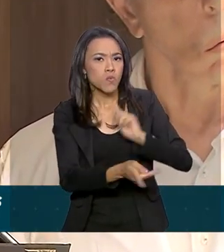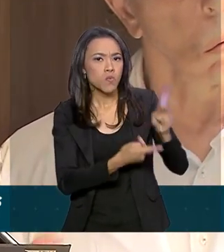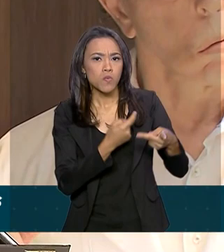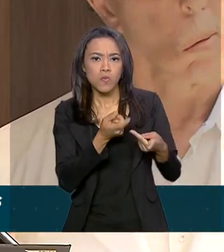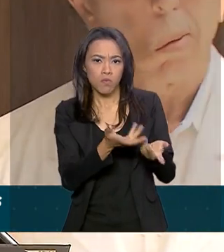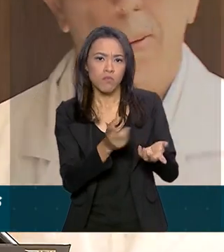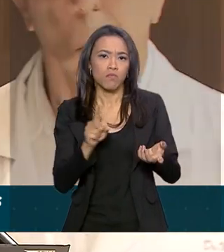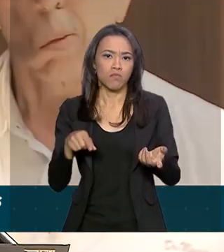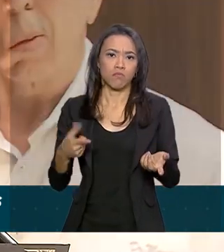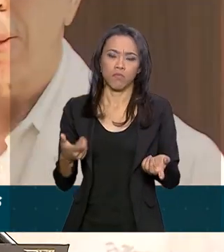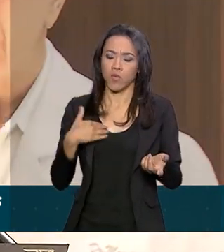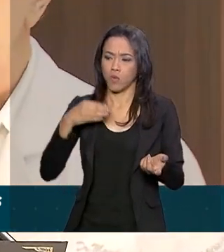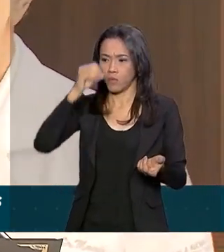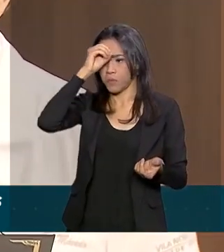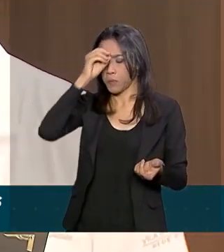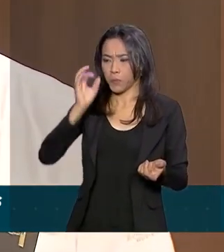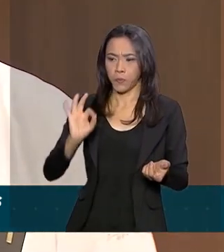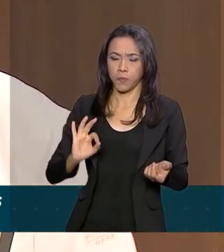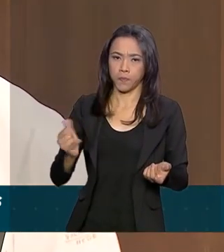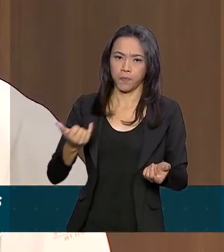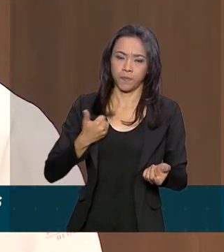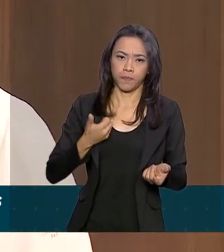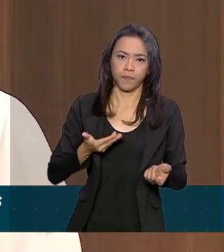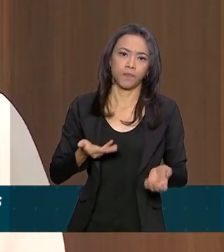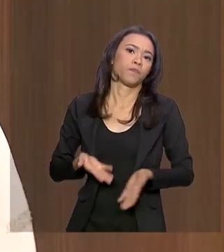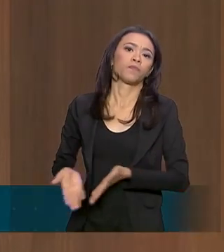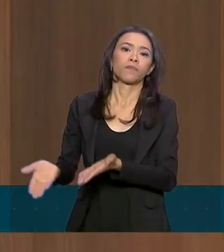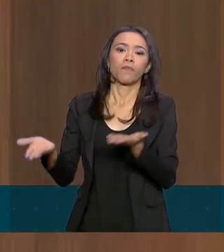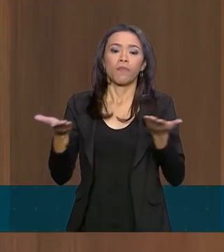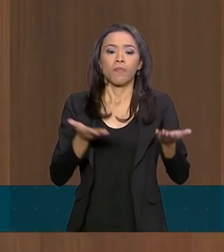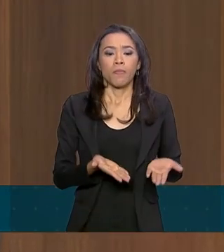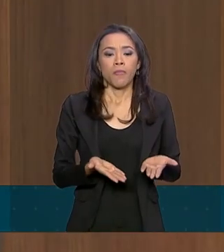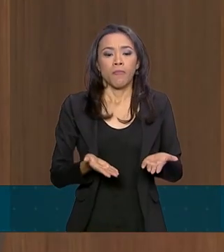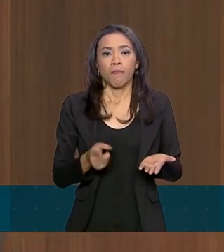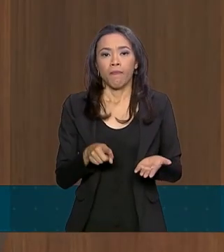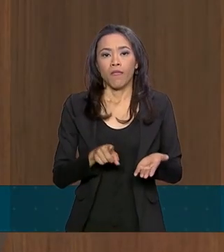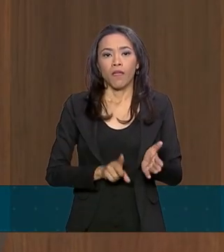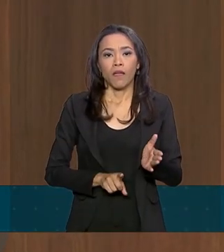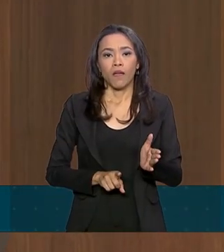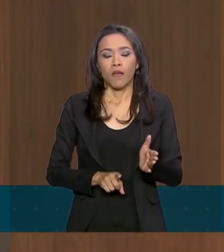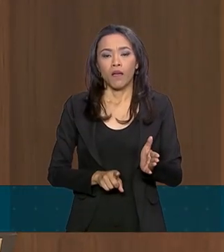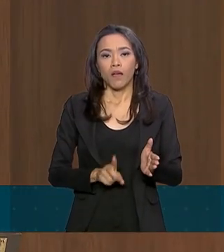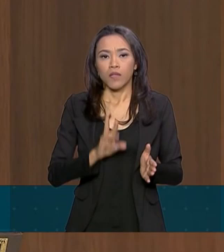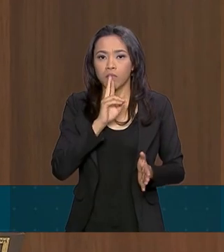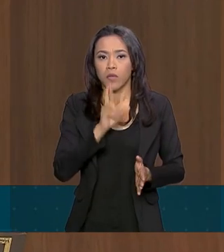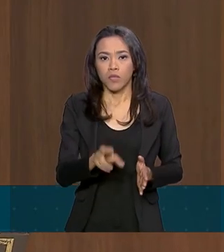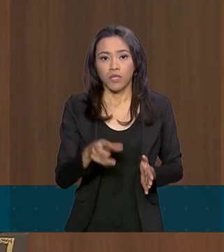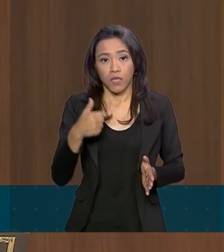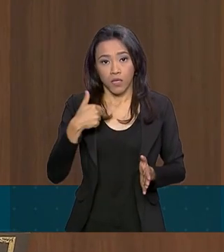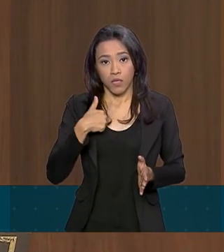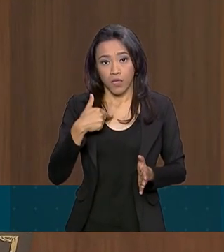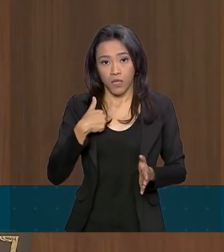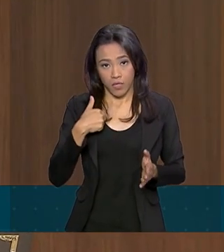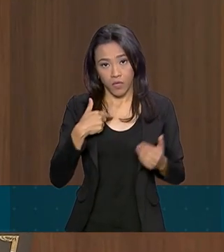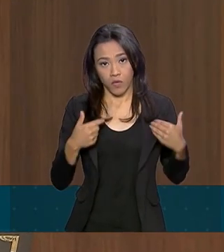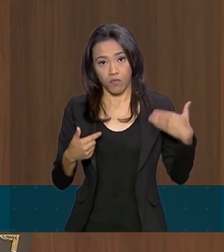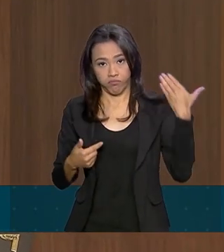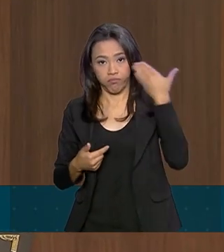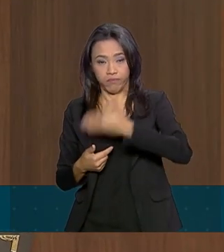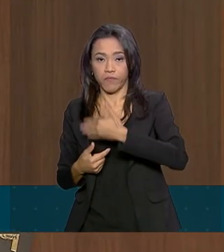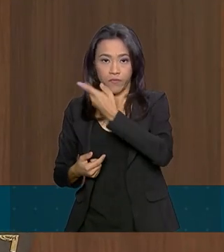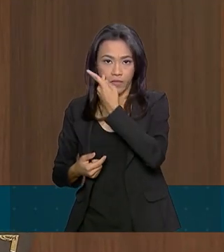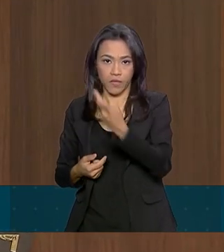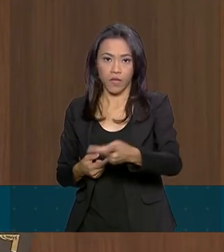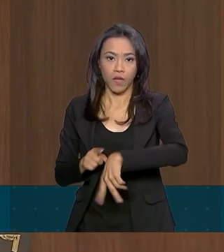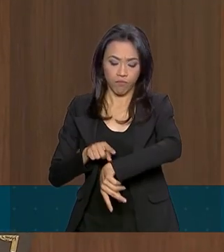isso. Outra pergunta, eu acho que é da sua. Olha, eu passei visita no quarto do presidente, eram seis